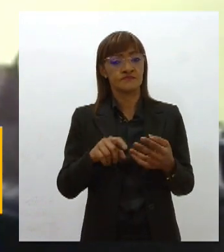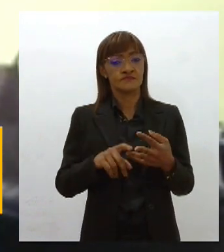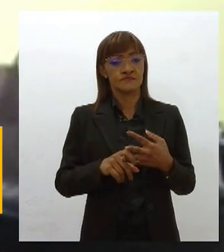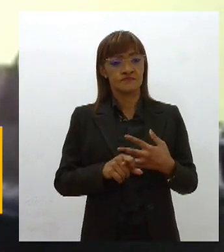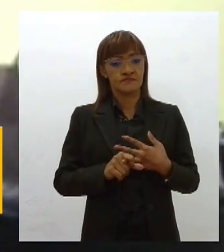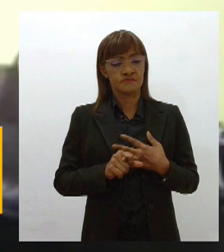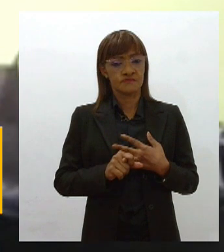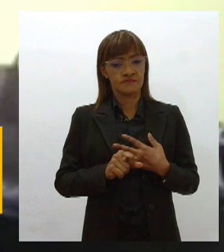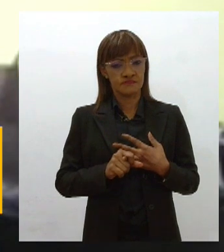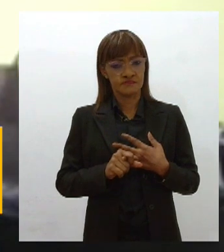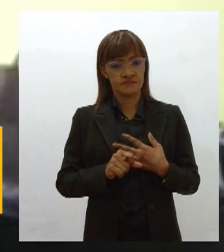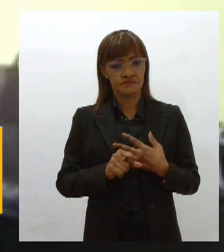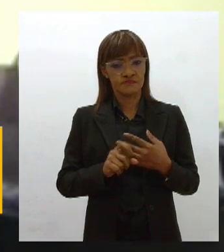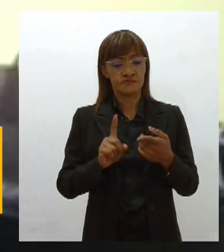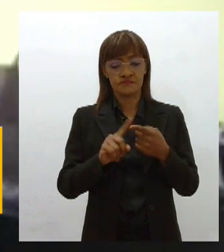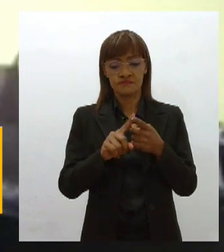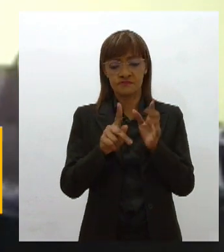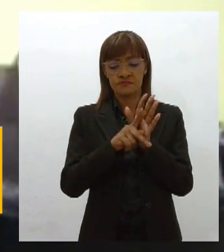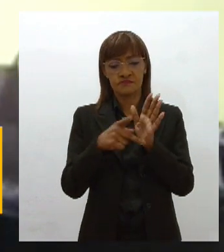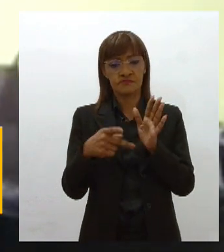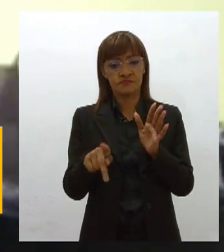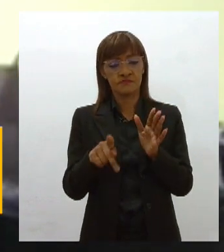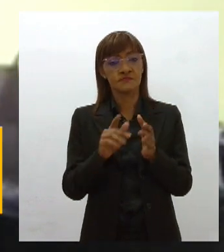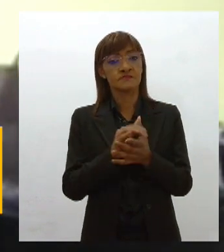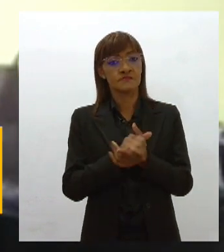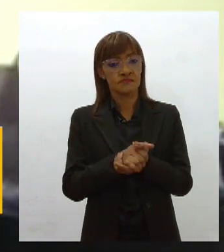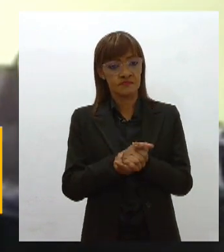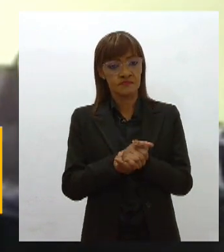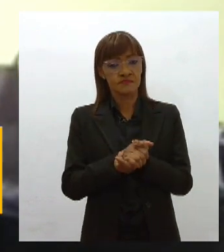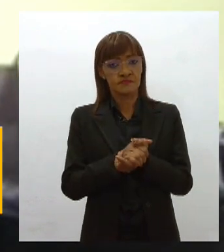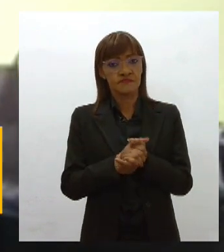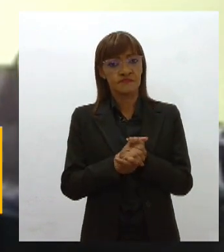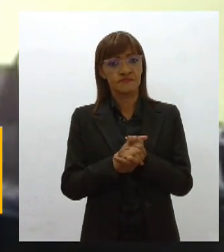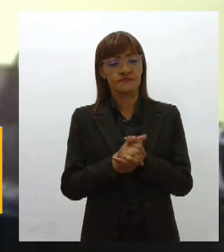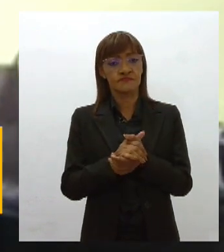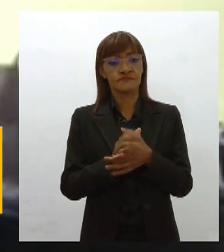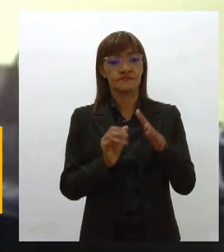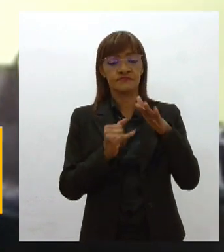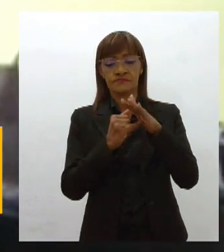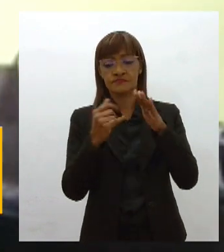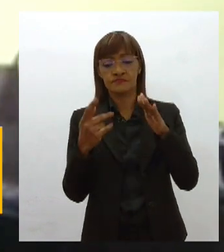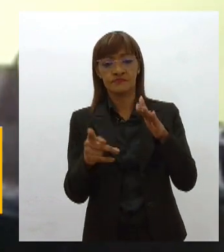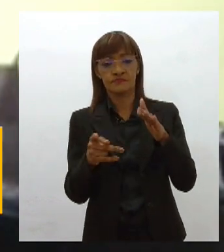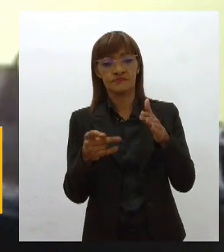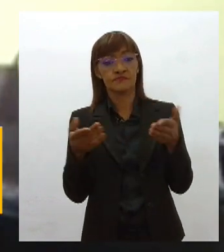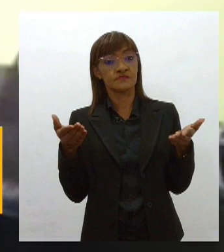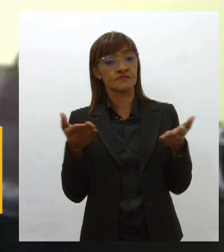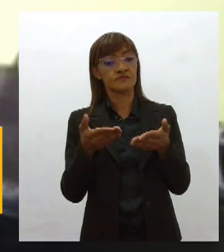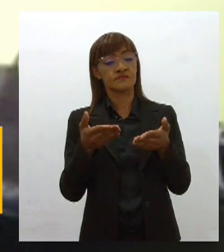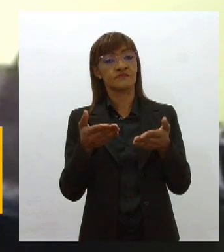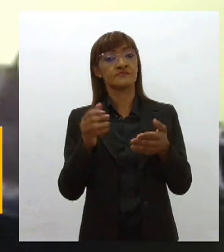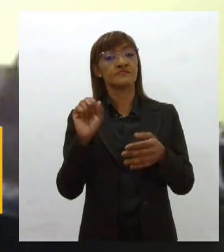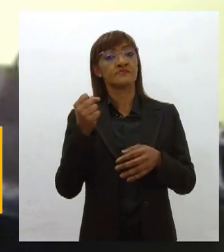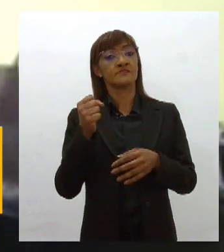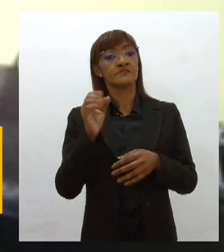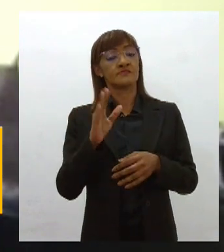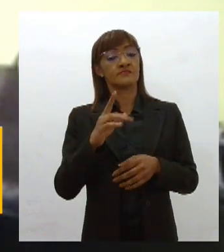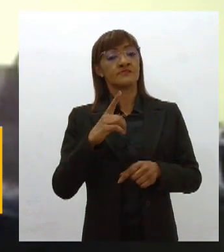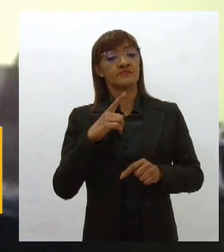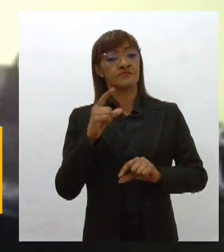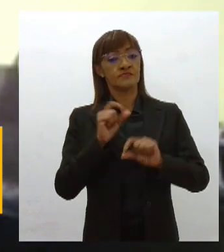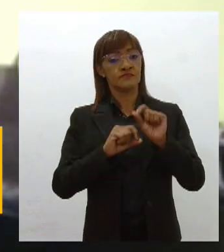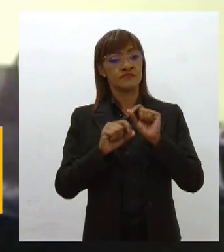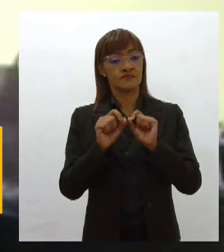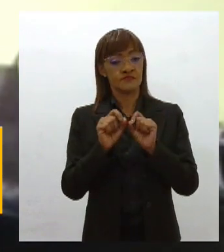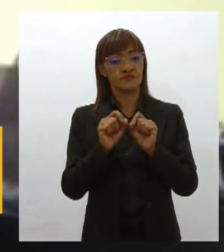a própria fundação, que fomos nós que reivindicamos isso. Então, agora, a Sergipe tem um recurso definitivo